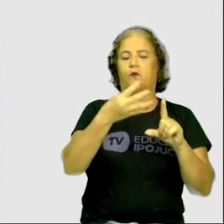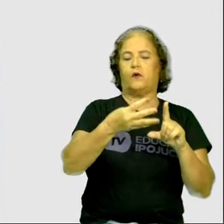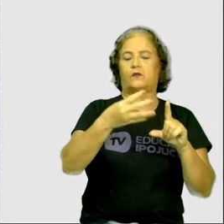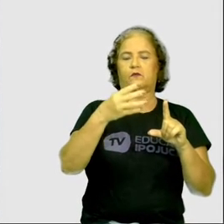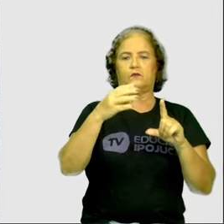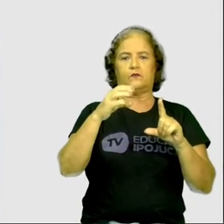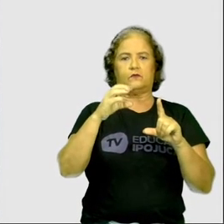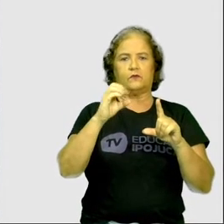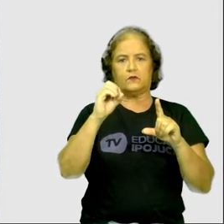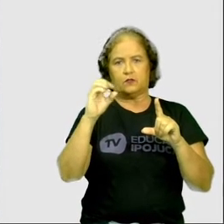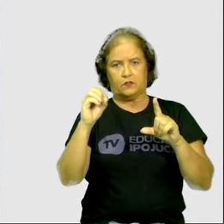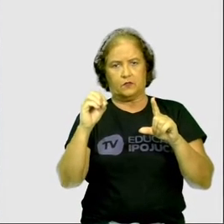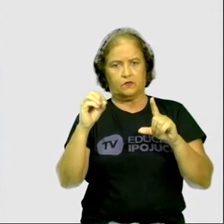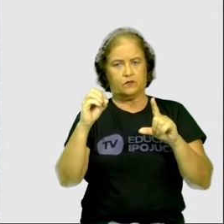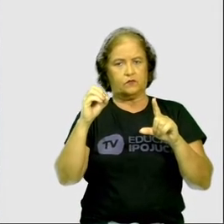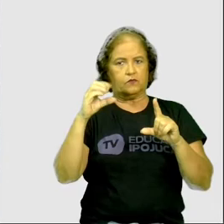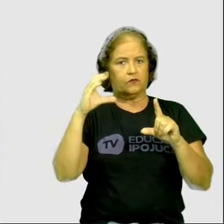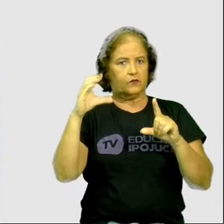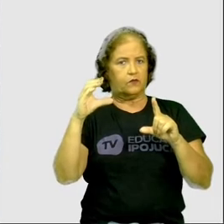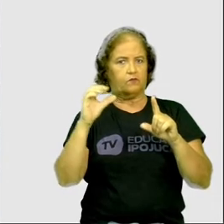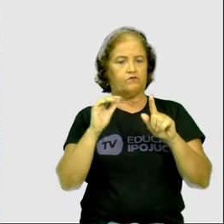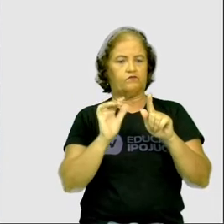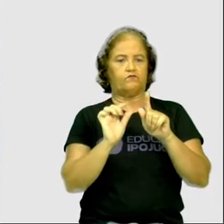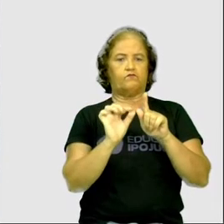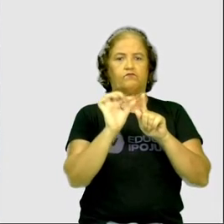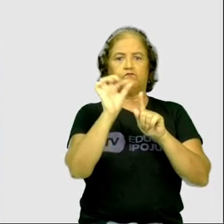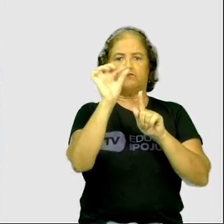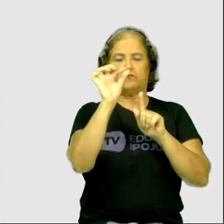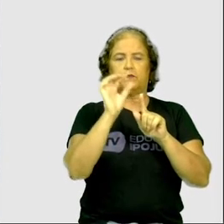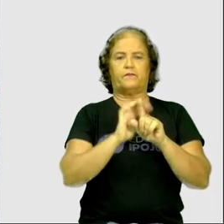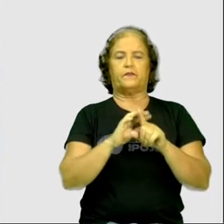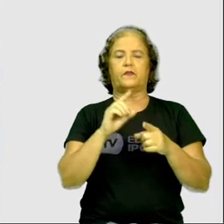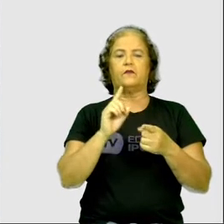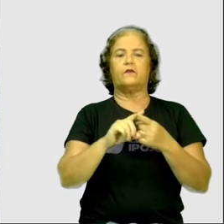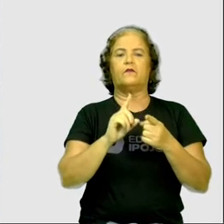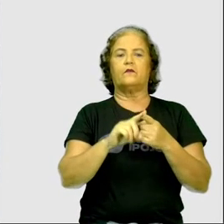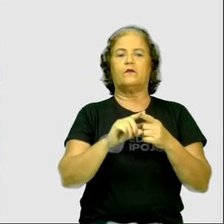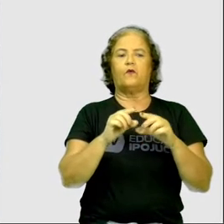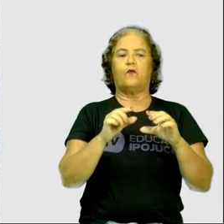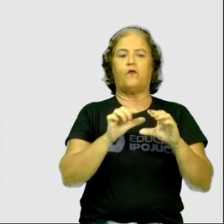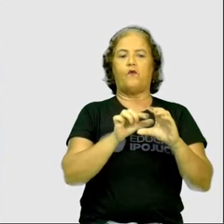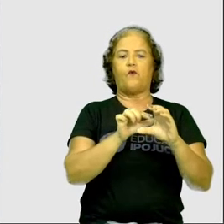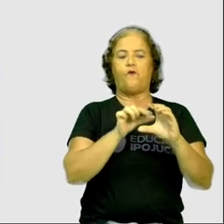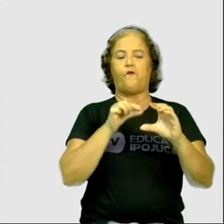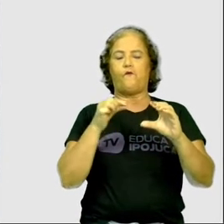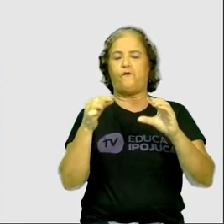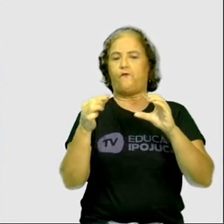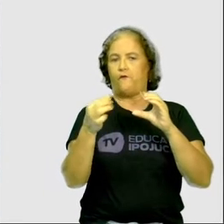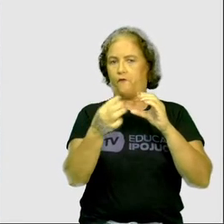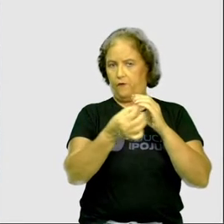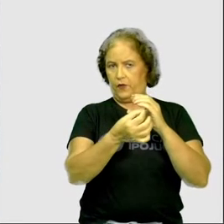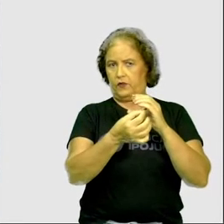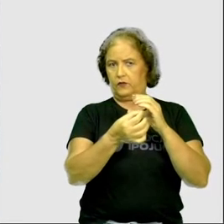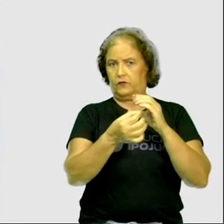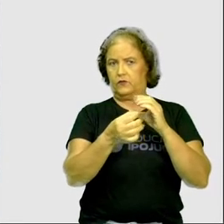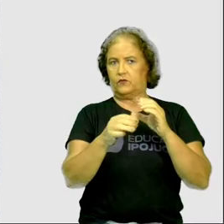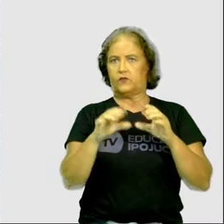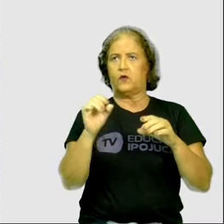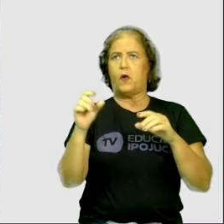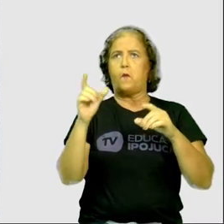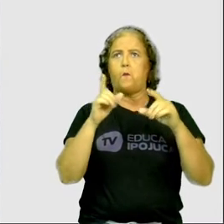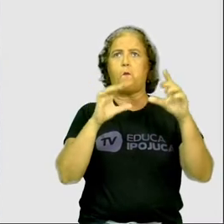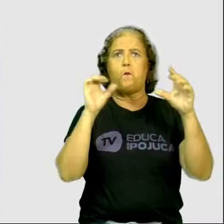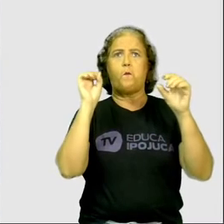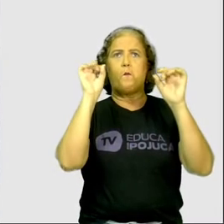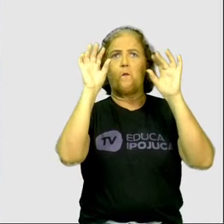Vênus, também conhecido como Estrela d'Alva, certo? E é um dos mais brilhantes. A Terra